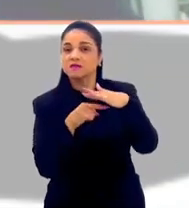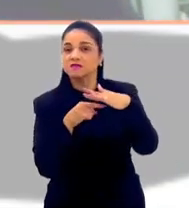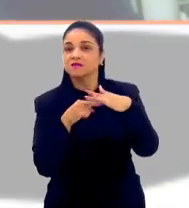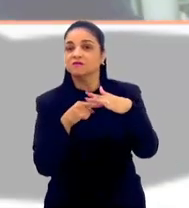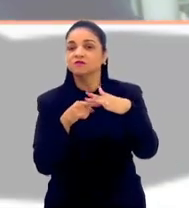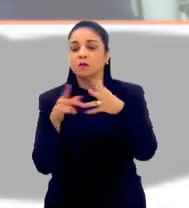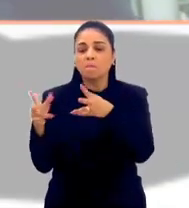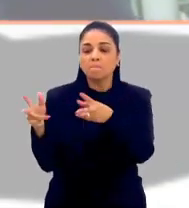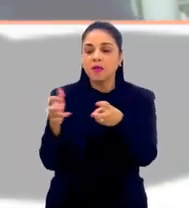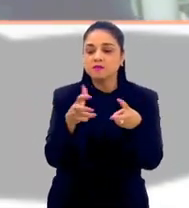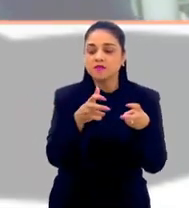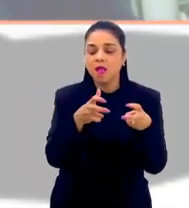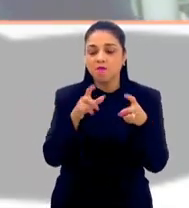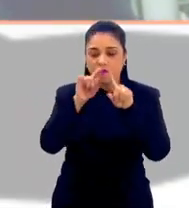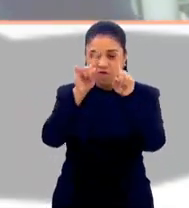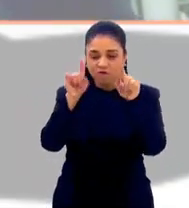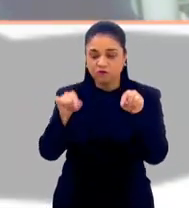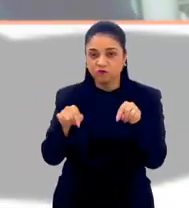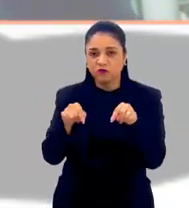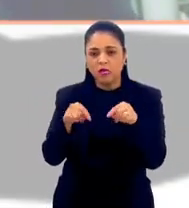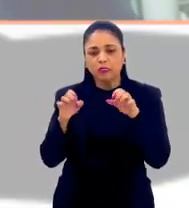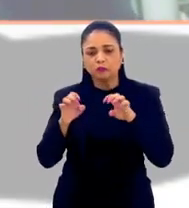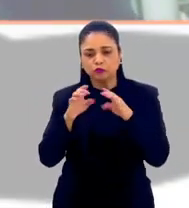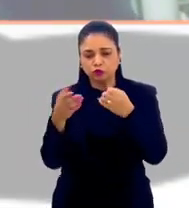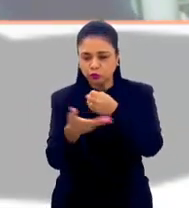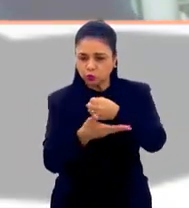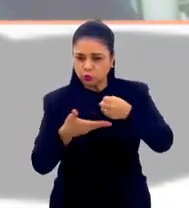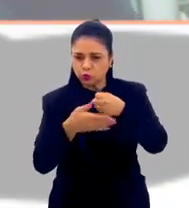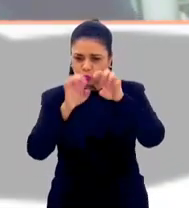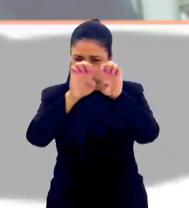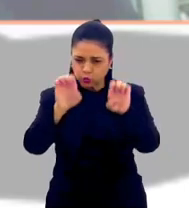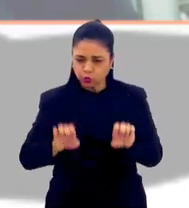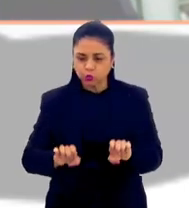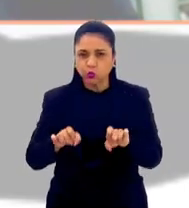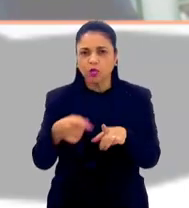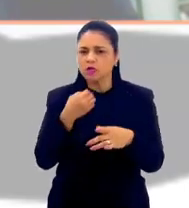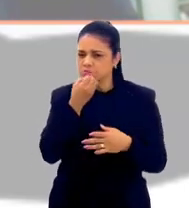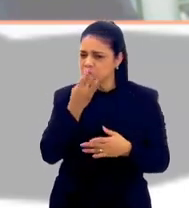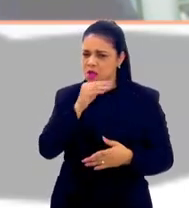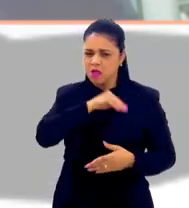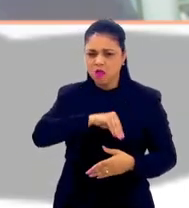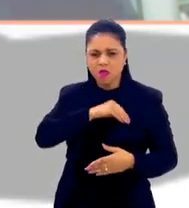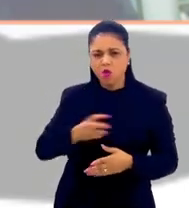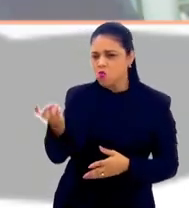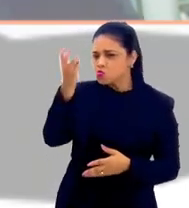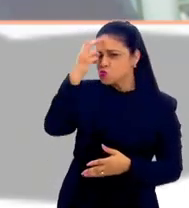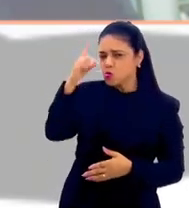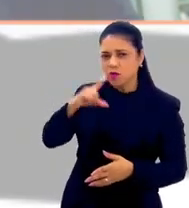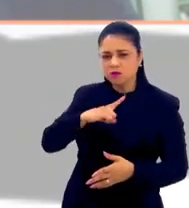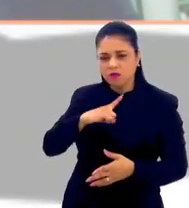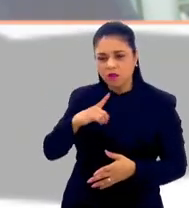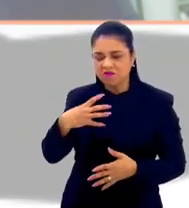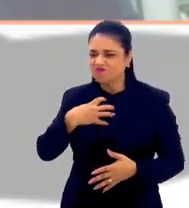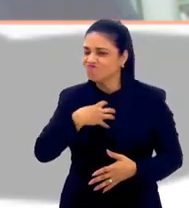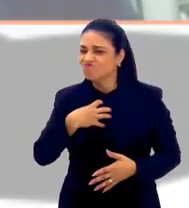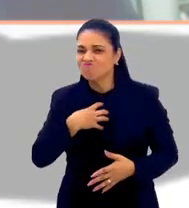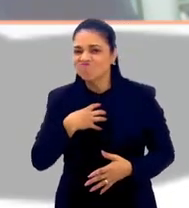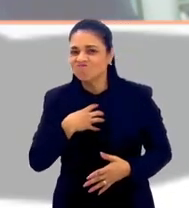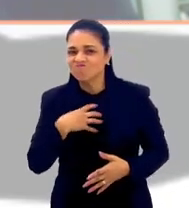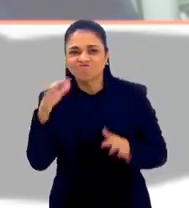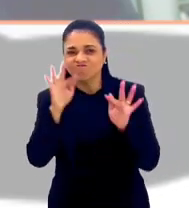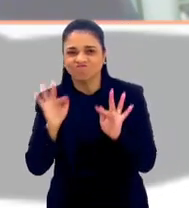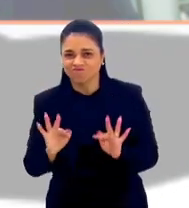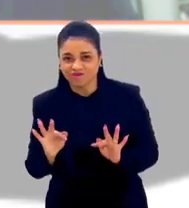percebem que apesar do funcionário ter toda uma estrutura, ter cultura, ganhar bem, ele tem uma infelicidade, e a